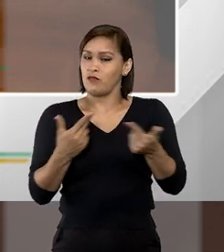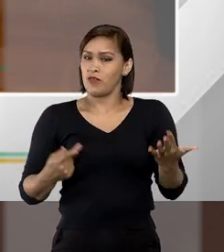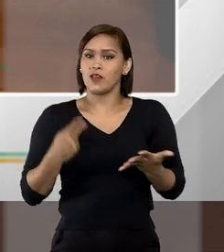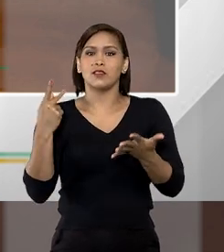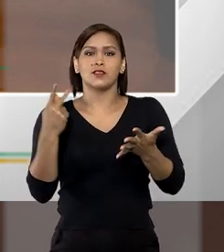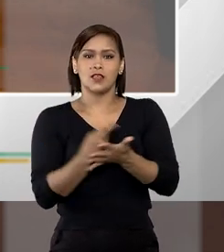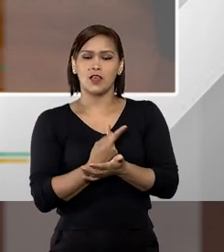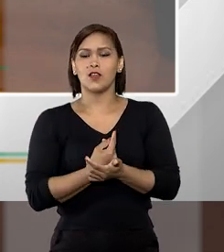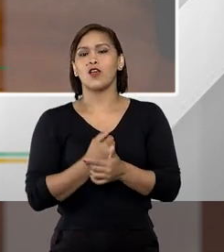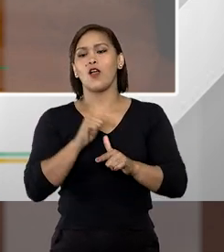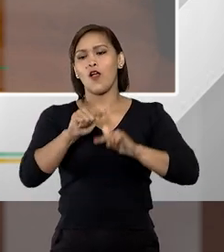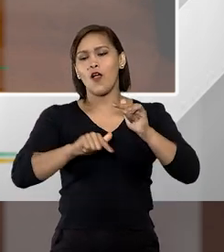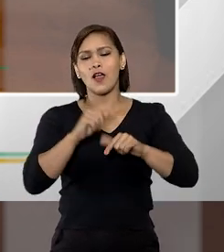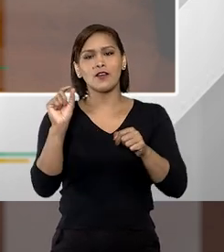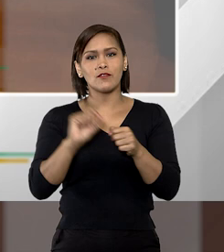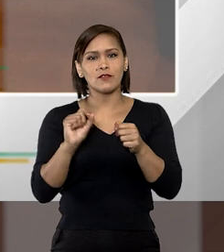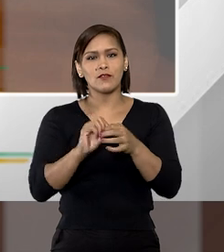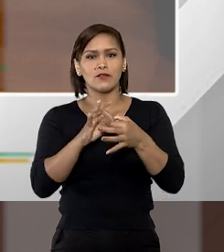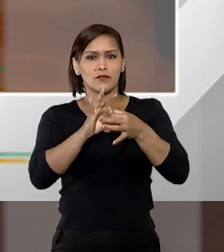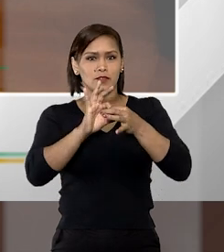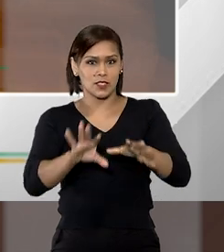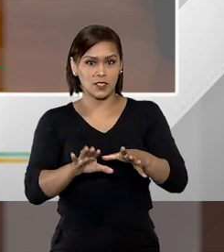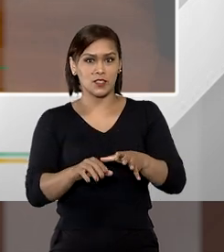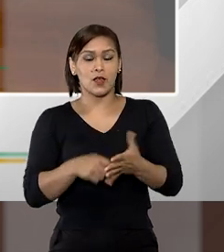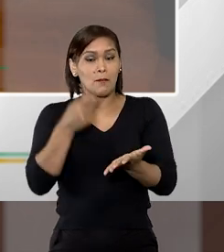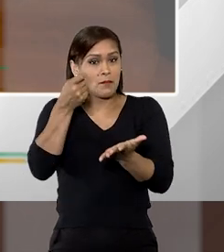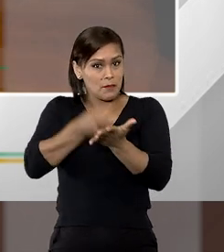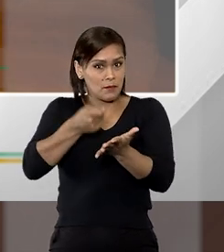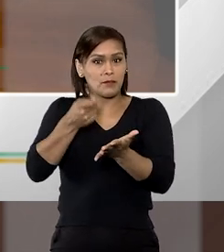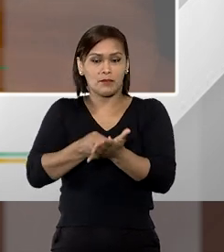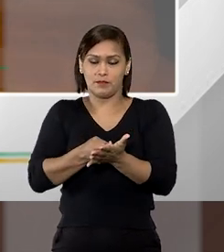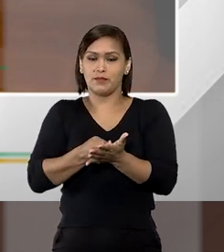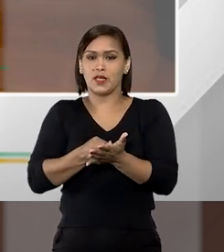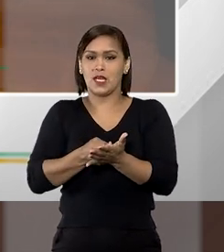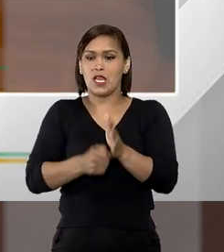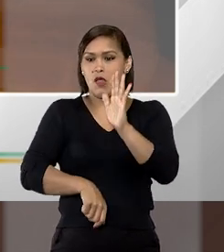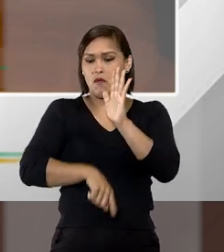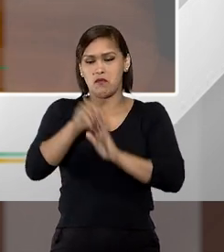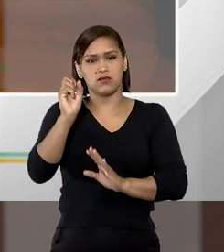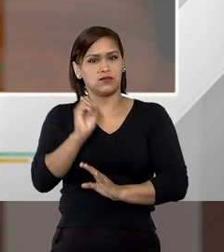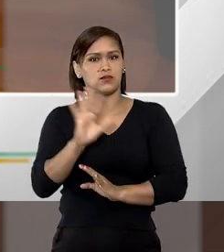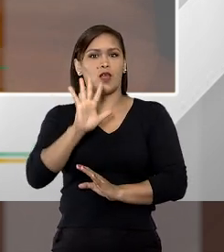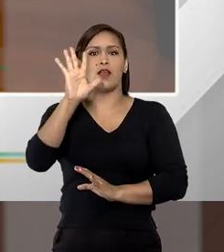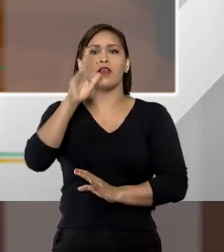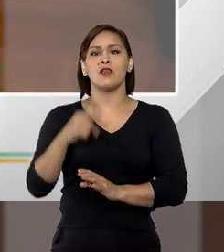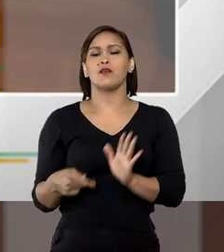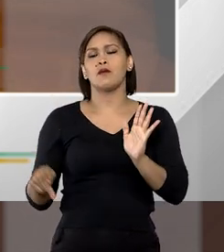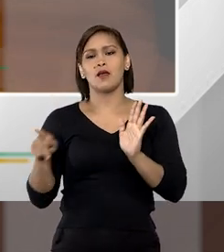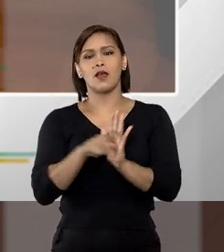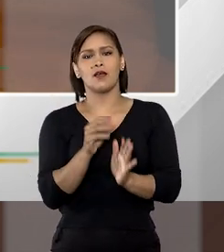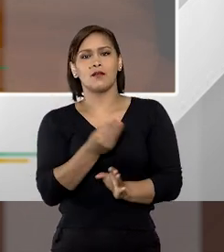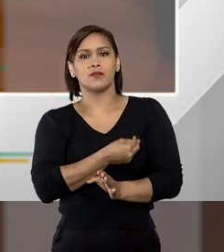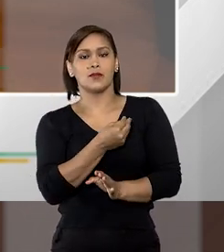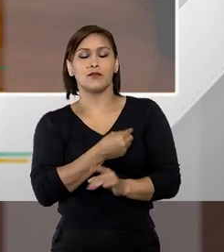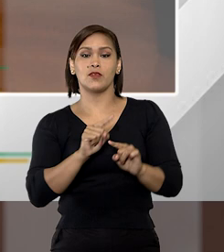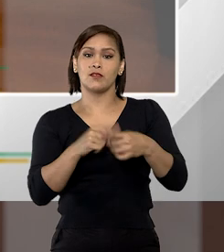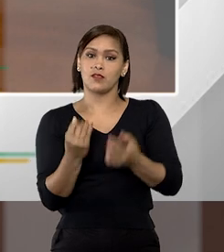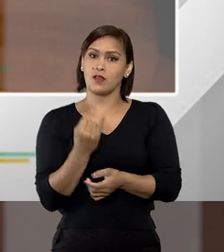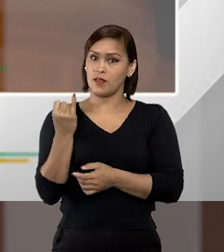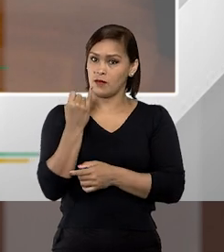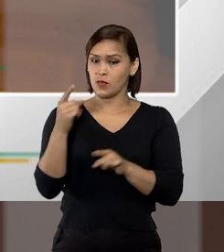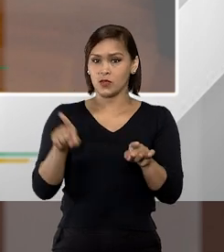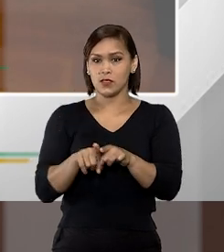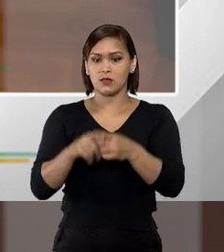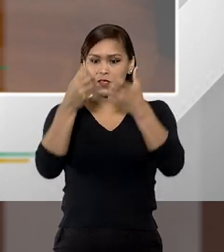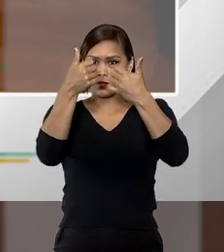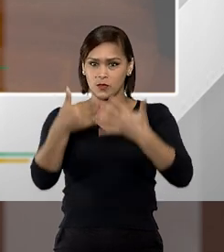quando nós exercemos essa liberdade, nós pagamos uma conta muito alta, inclusive com a nossa própria vida, então acho que é importante a gente colocar